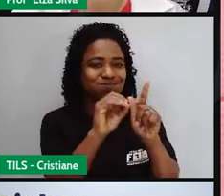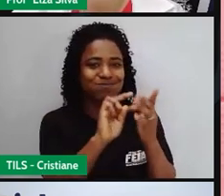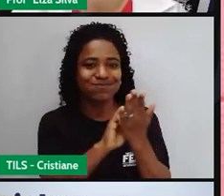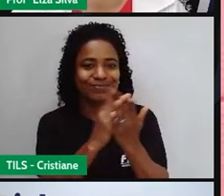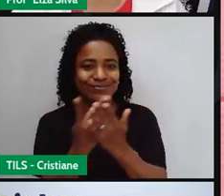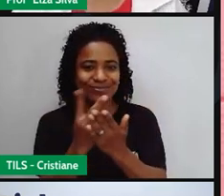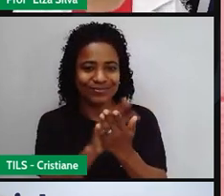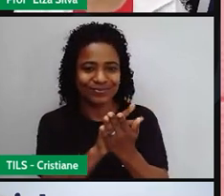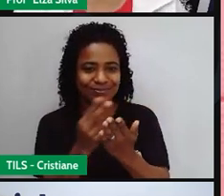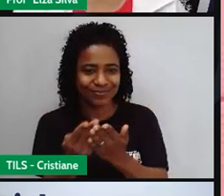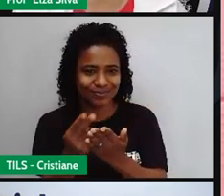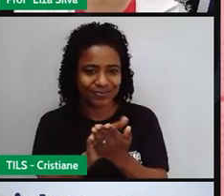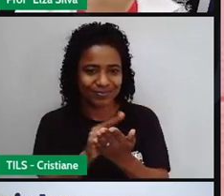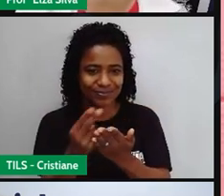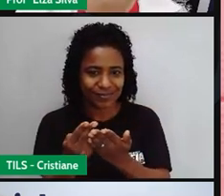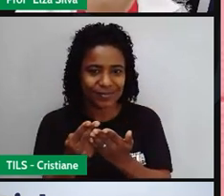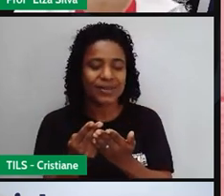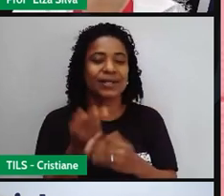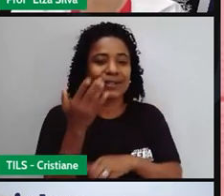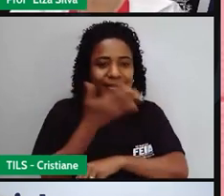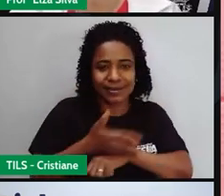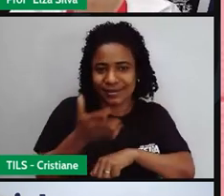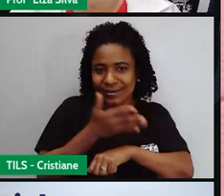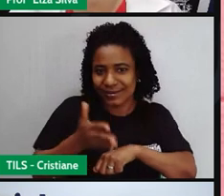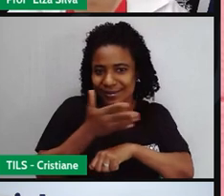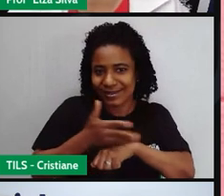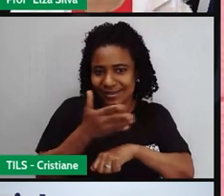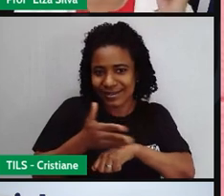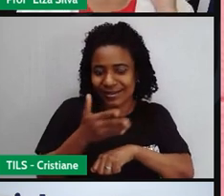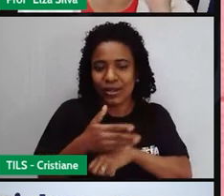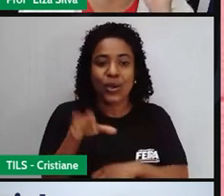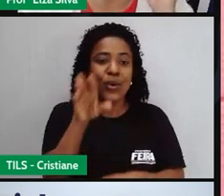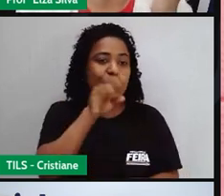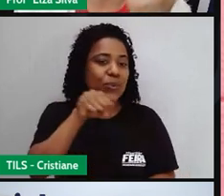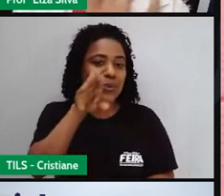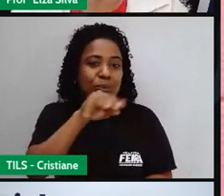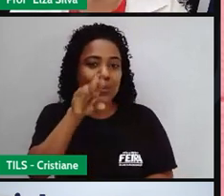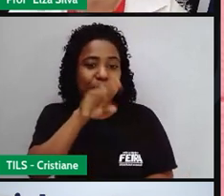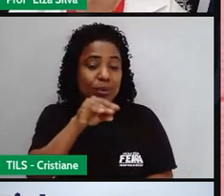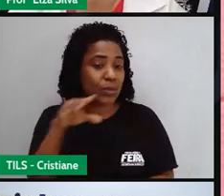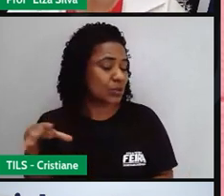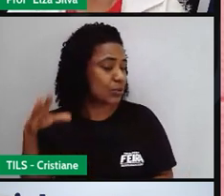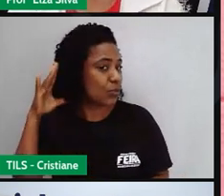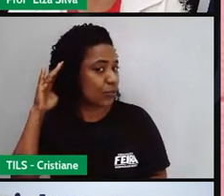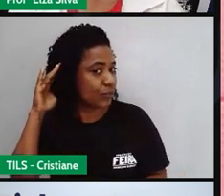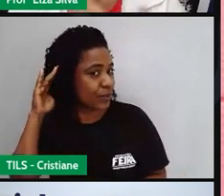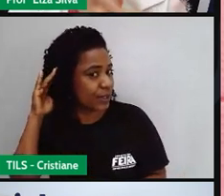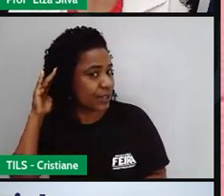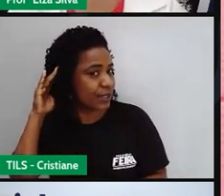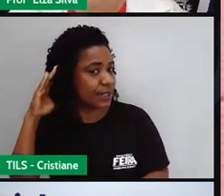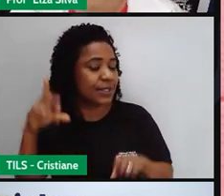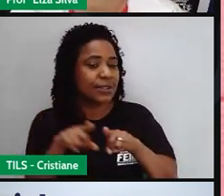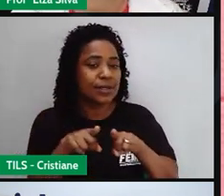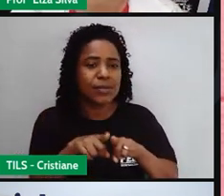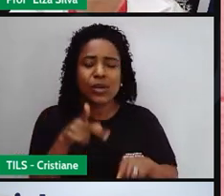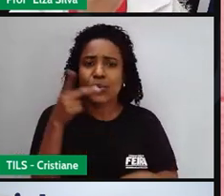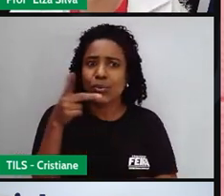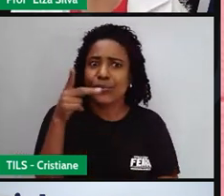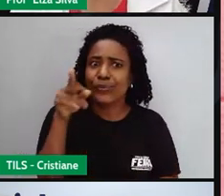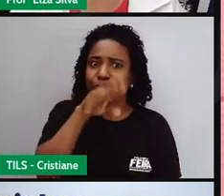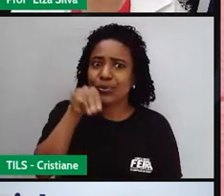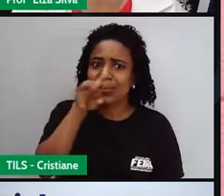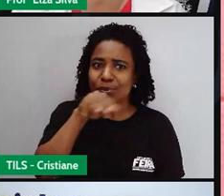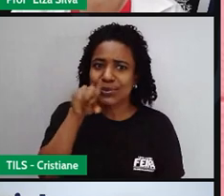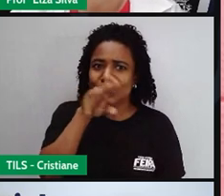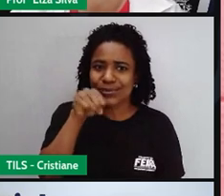atividade. Praticando o lesson and speak, né? Ouvir e falar utilizando uma ferramenta muito